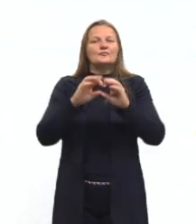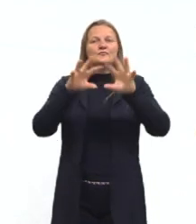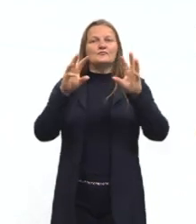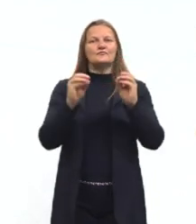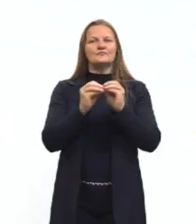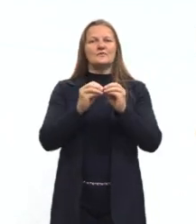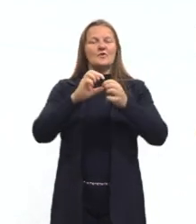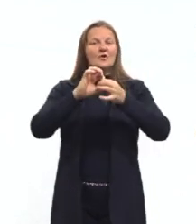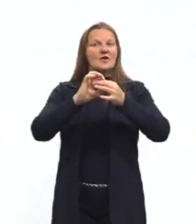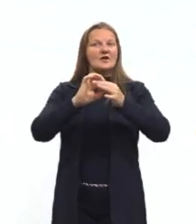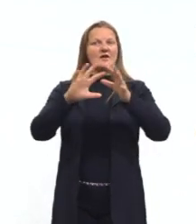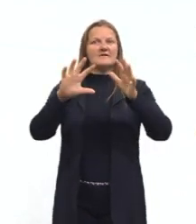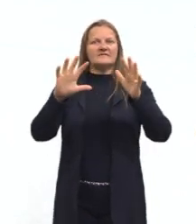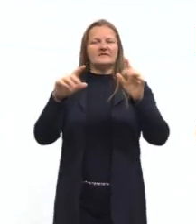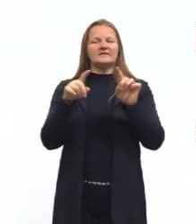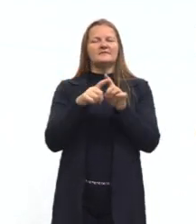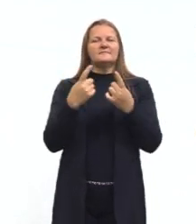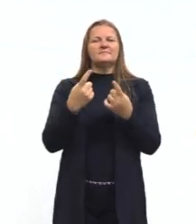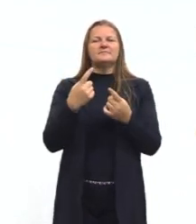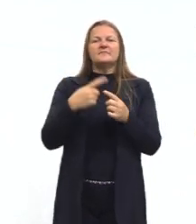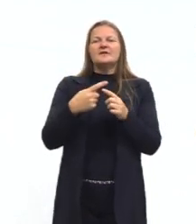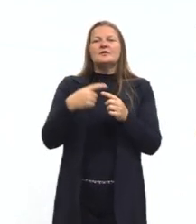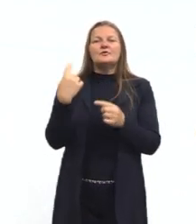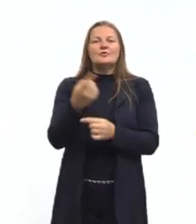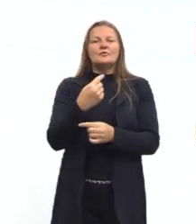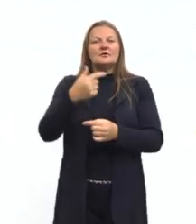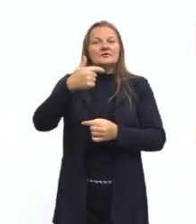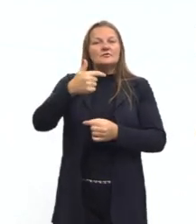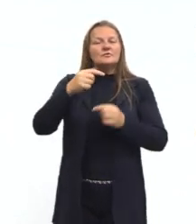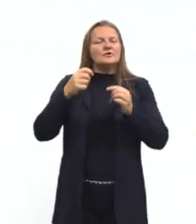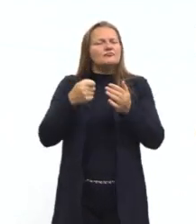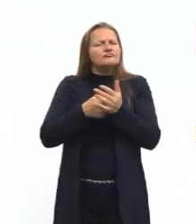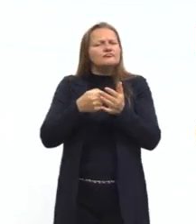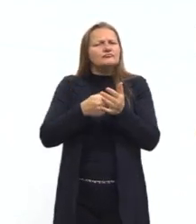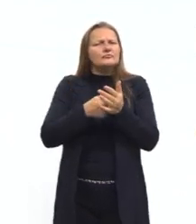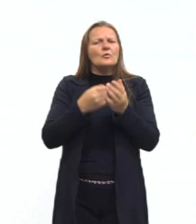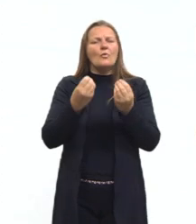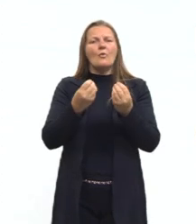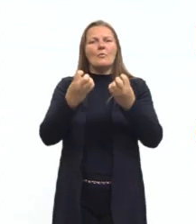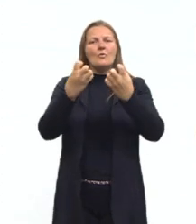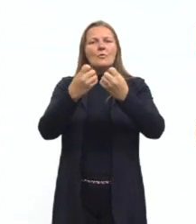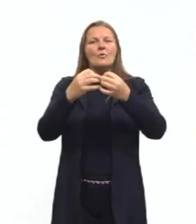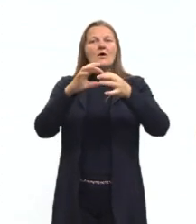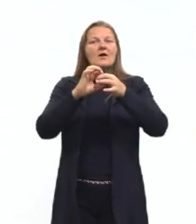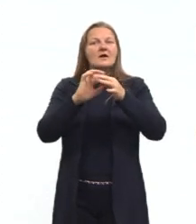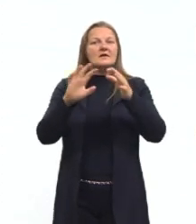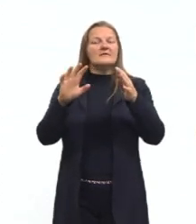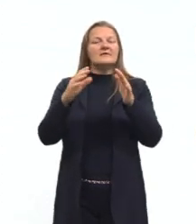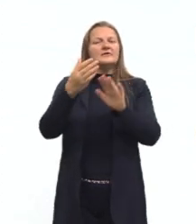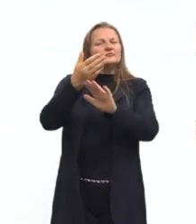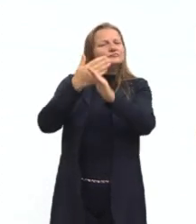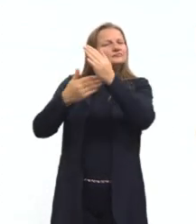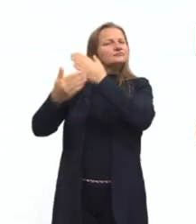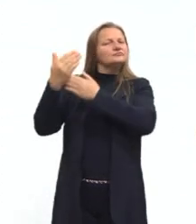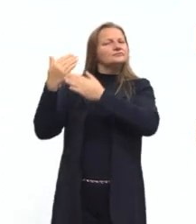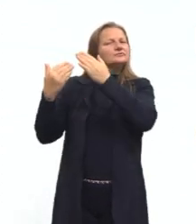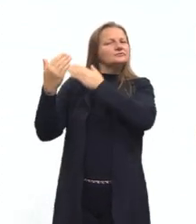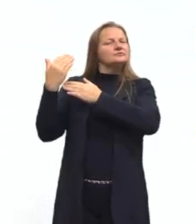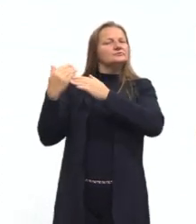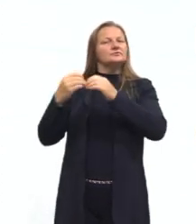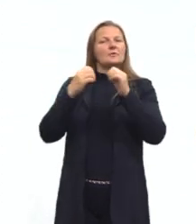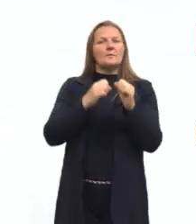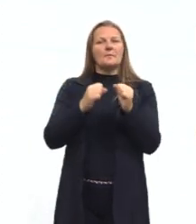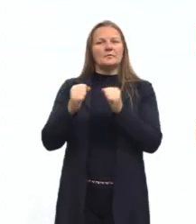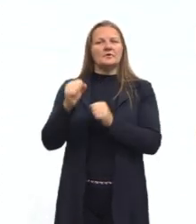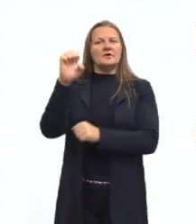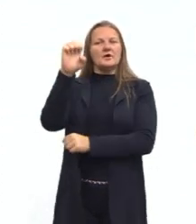livre. Então é a nossa segunda tentativa de nos liberar daquele poder